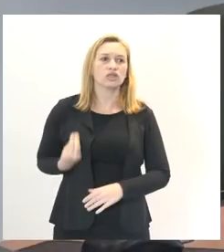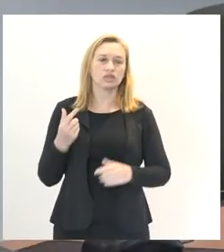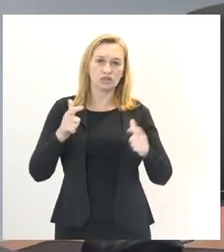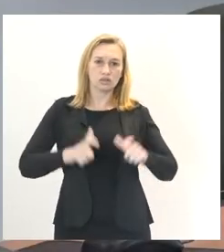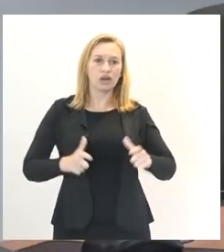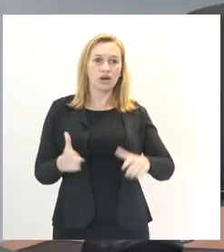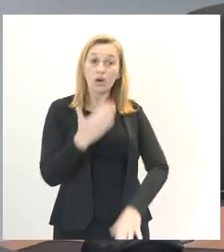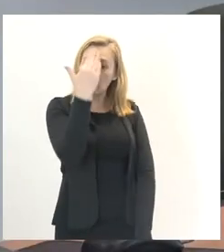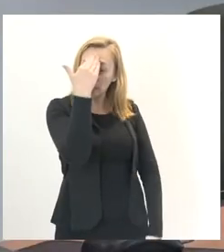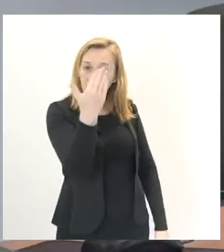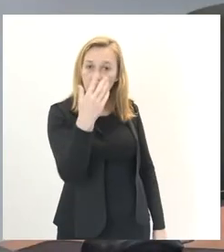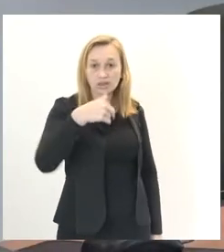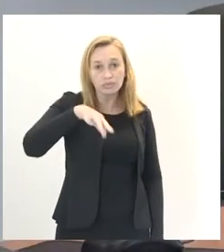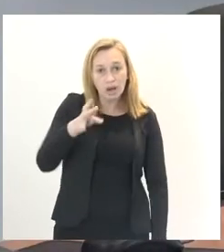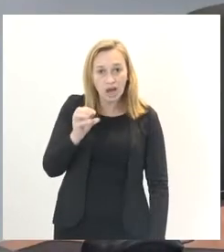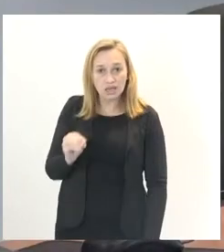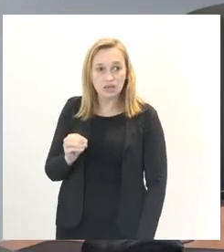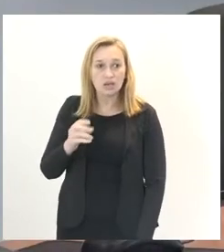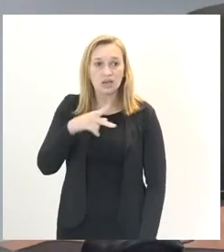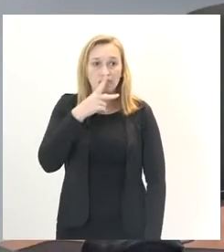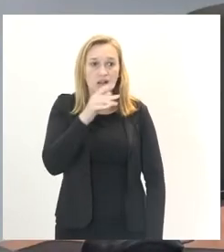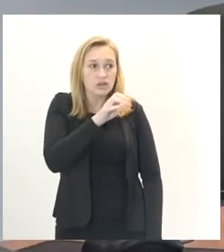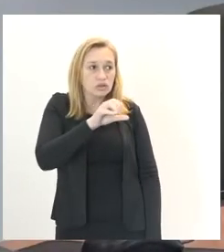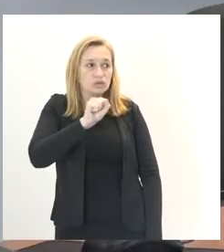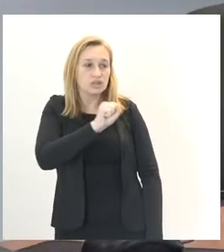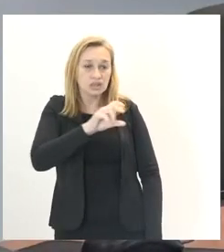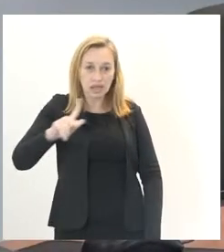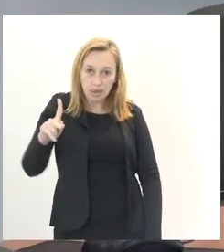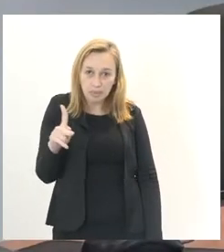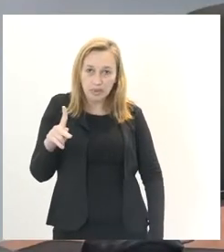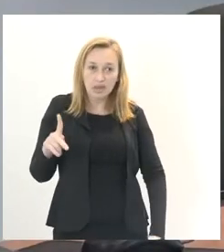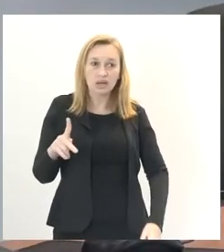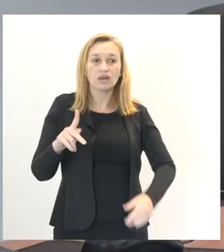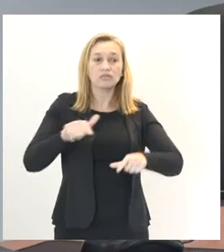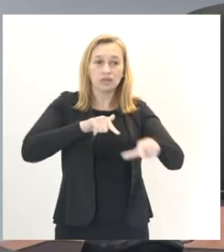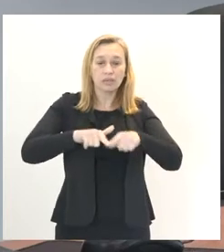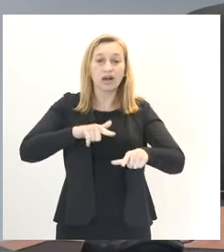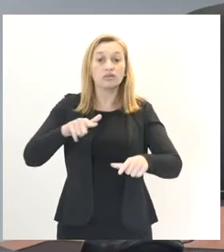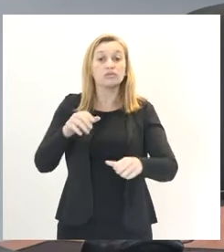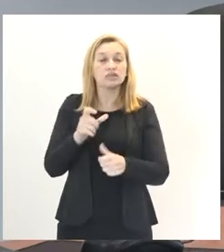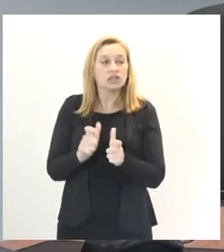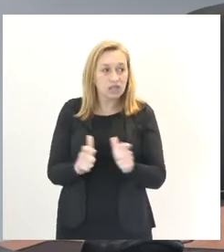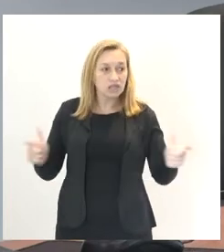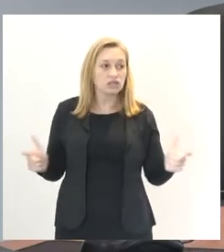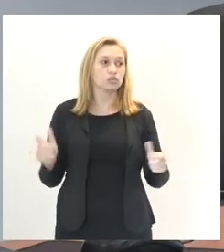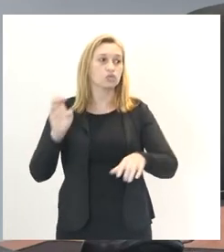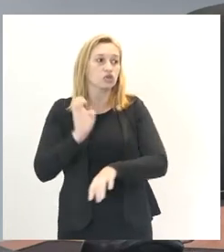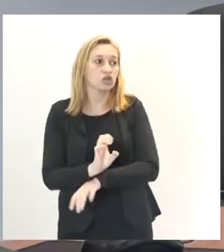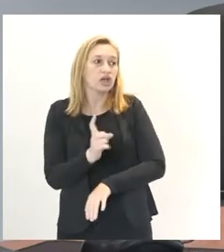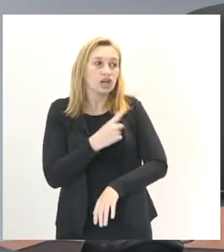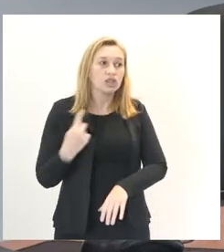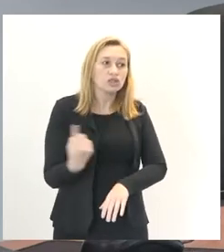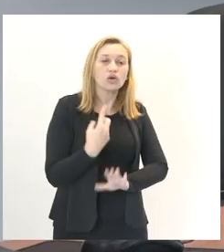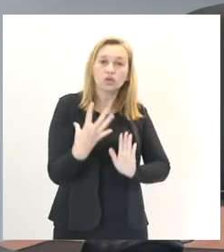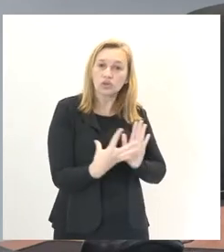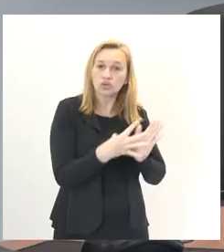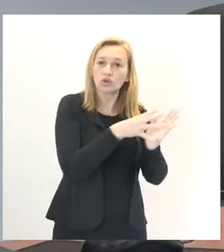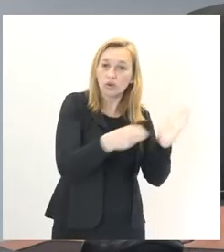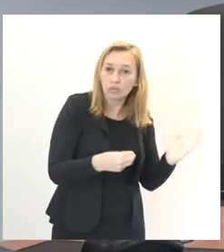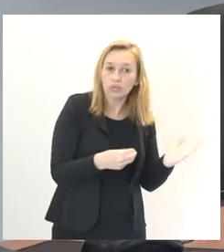Obrigado, Márcio Franco, dizer que o CEP tem uma capilaridade muito grande no Estado e nós confiamos na